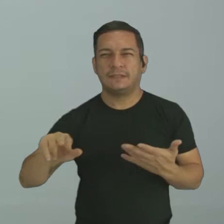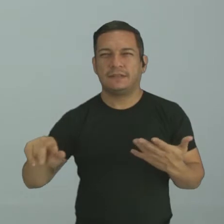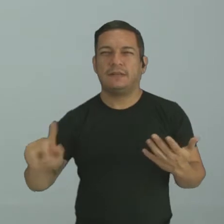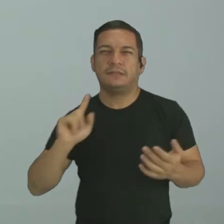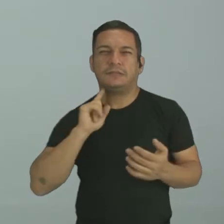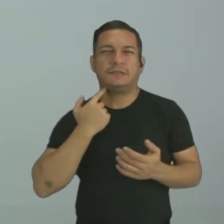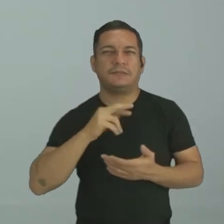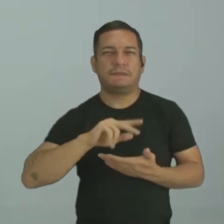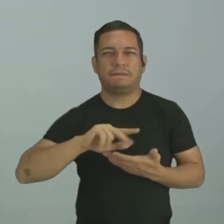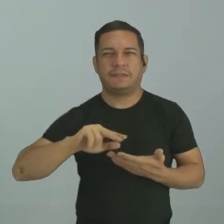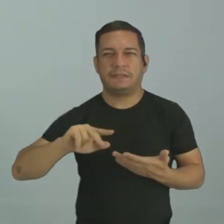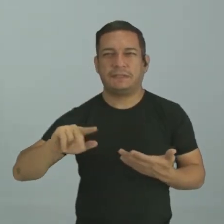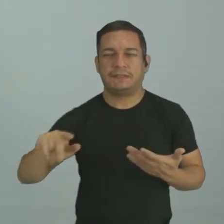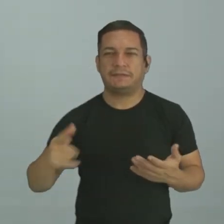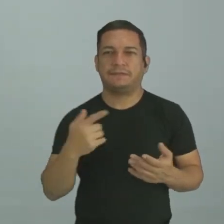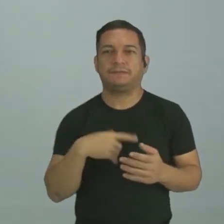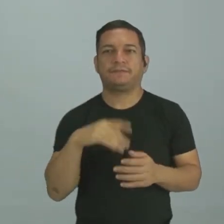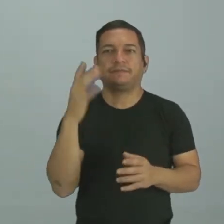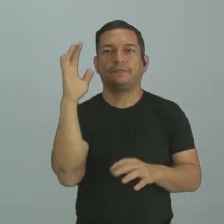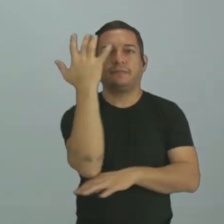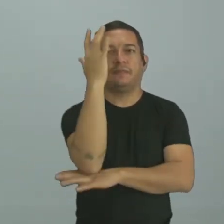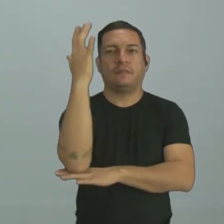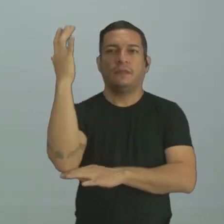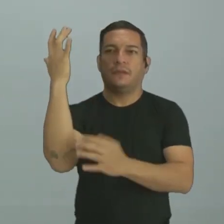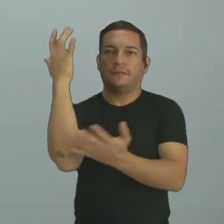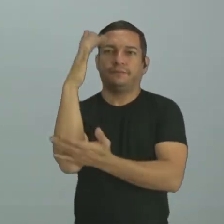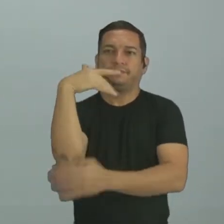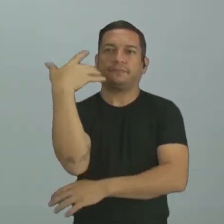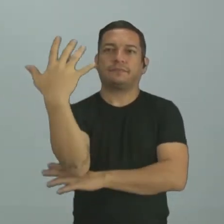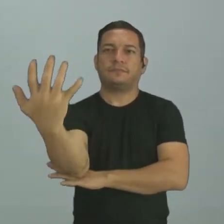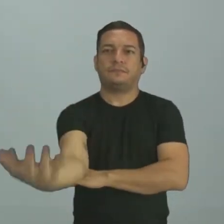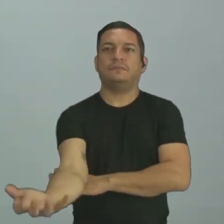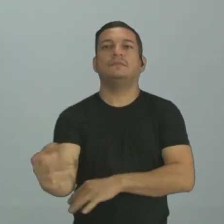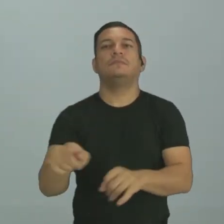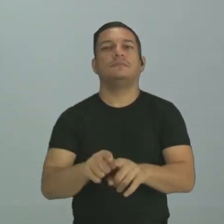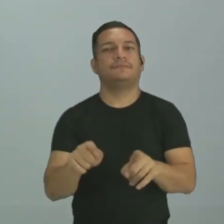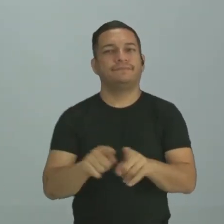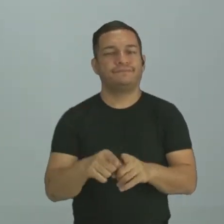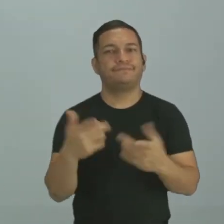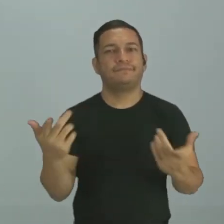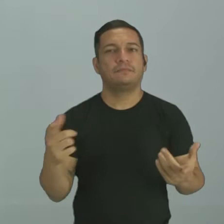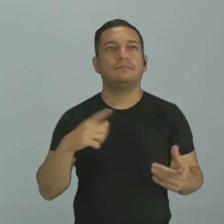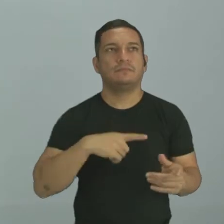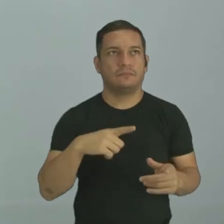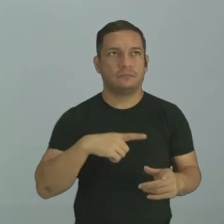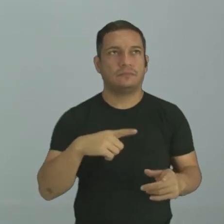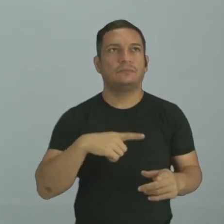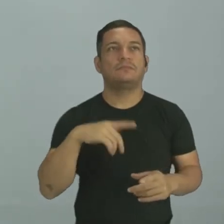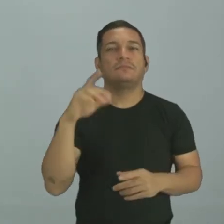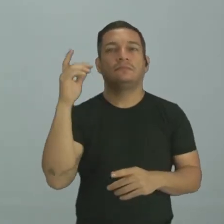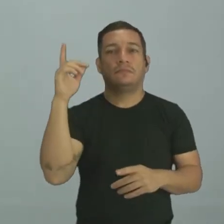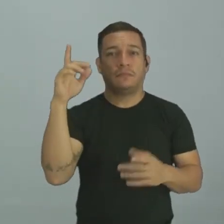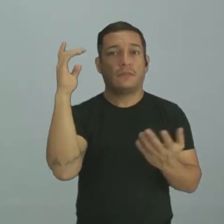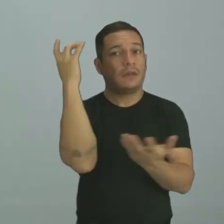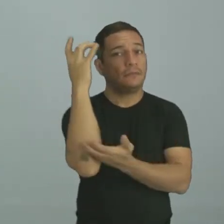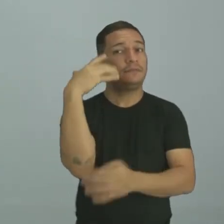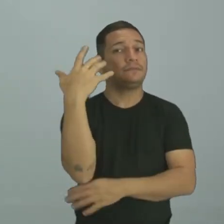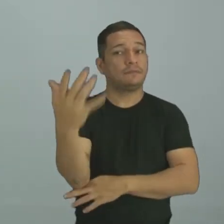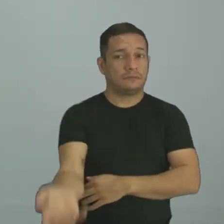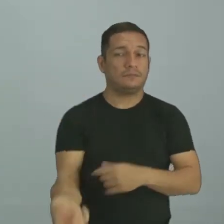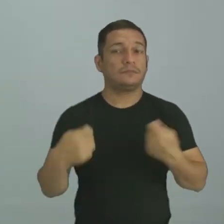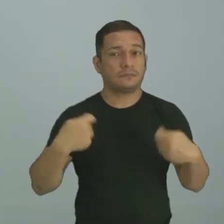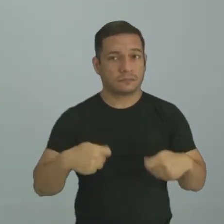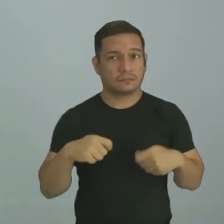Sujeira, né? O desmatamento desnecessário. Existe sim o desmatamento que é necessário, que tem um